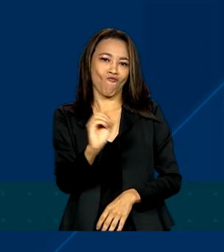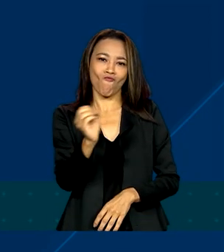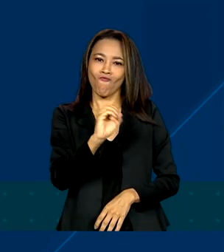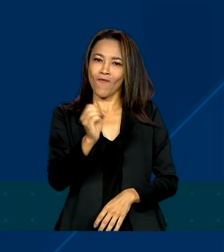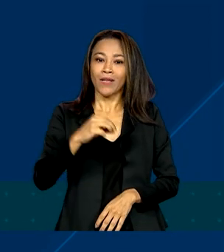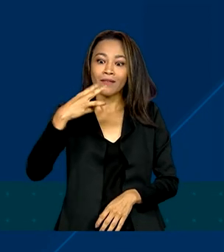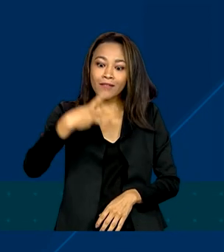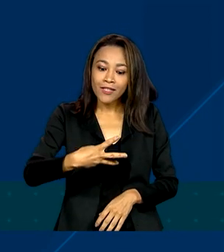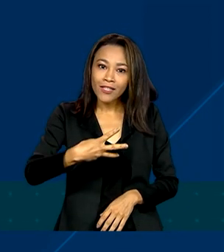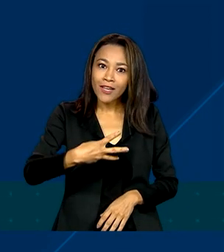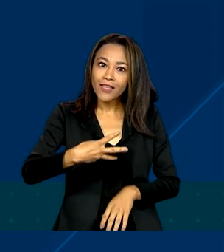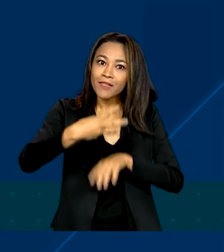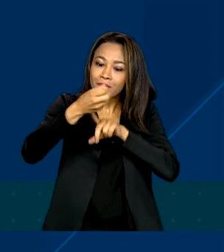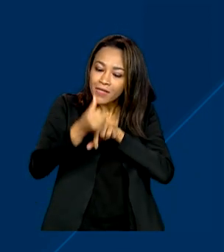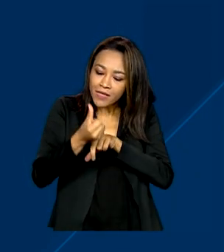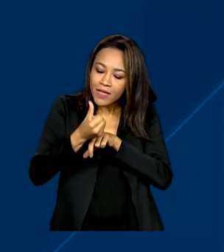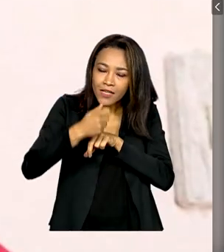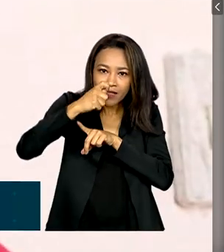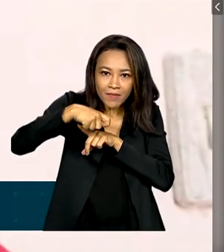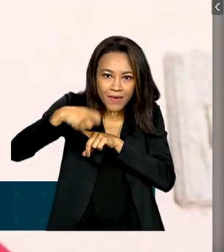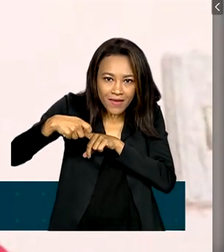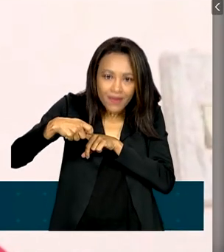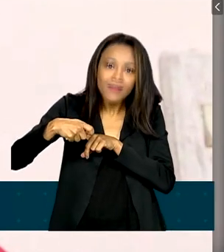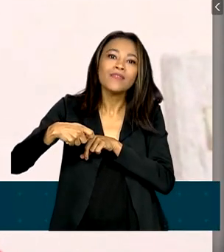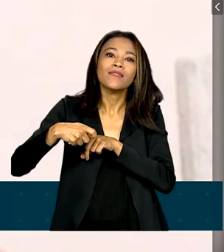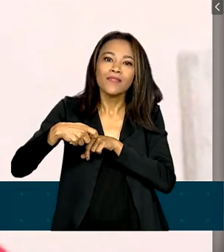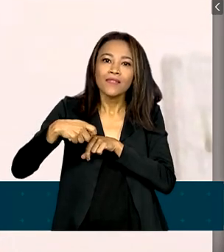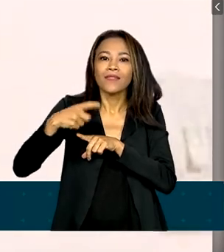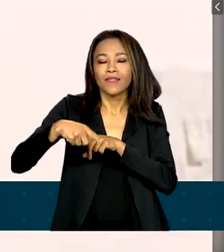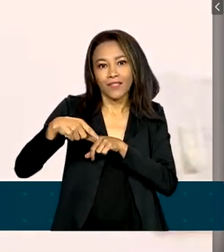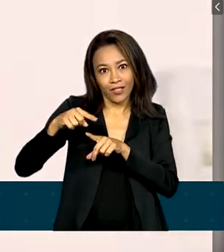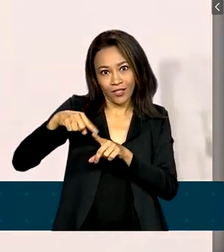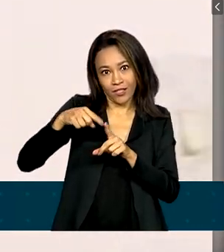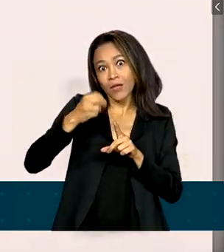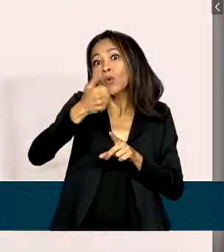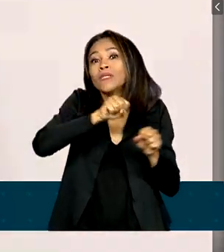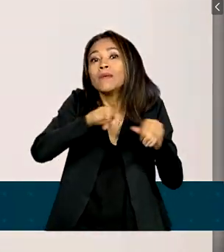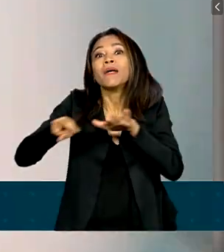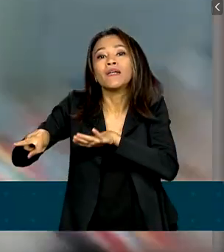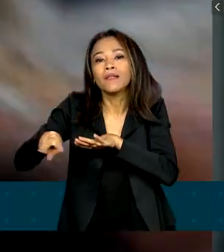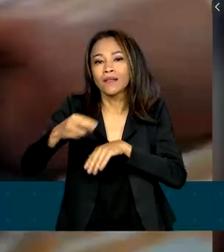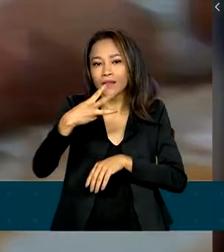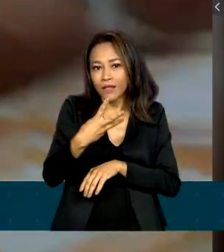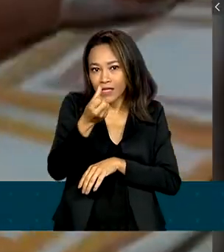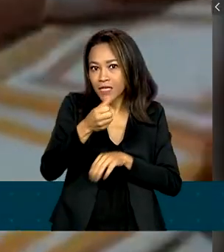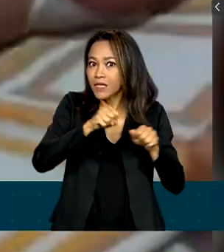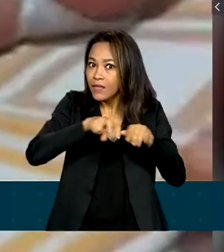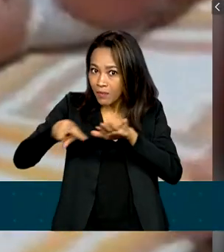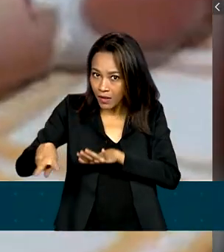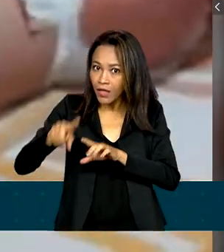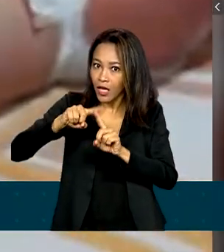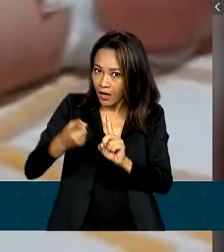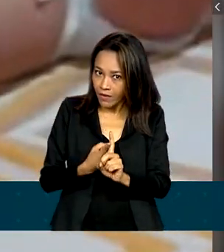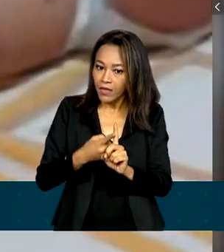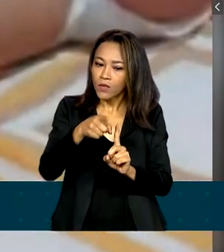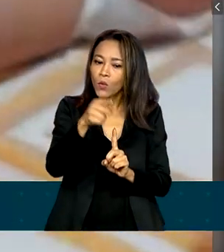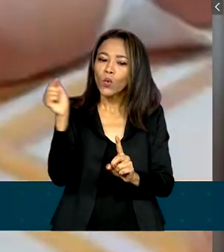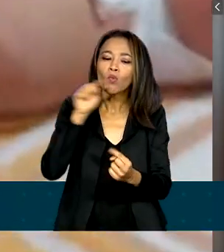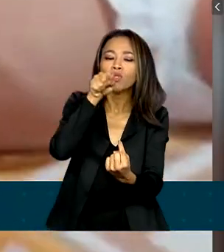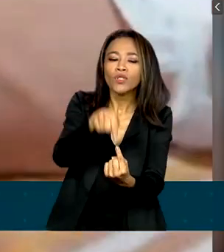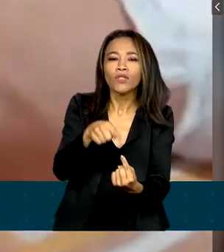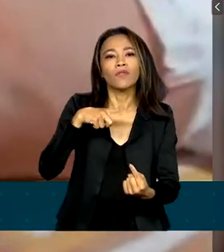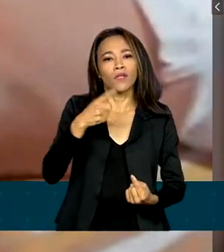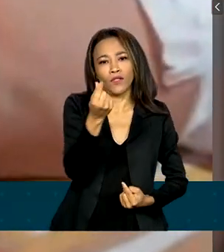36ª semana de gestação porque precisava competir. O motivo? Ter recursos financeiros para